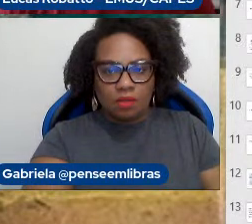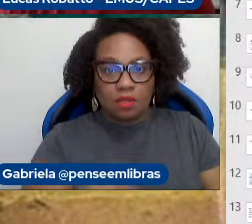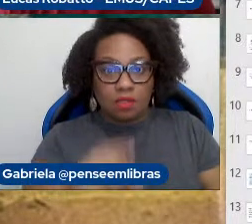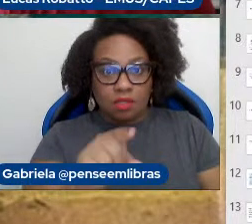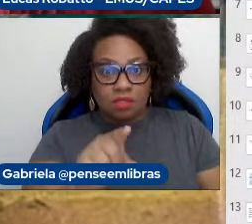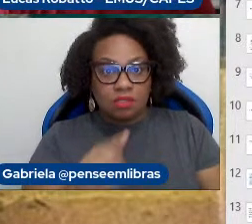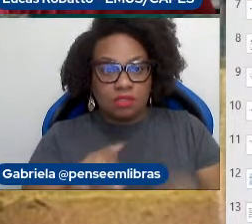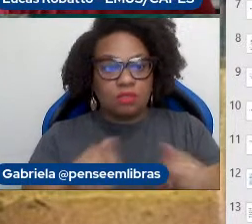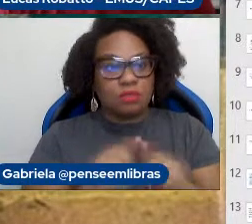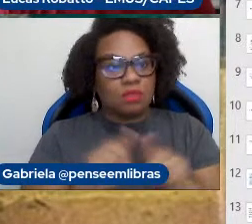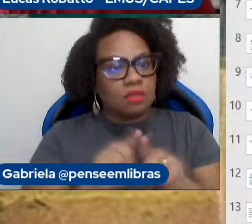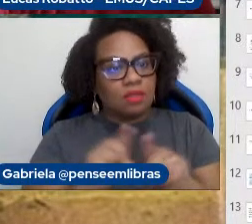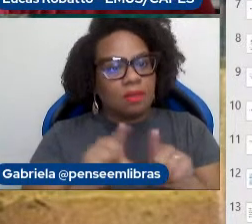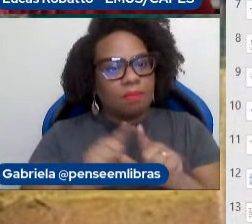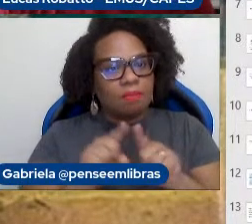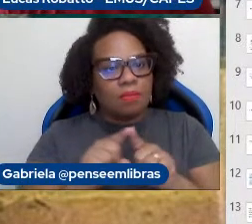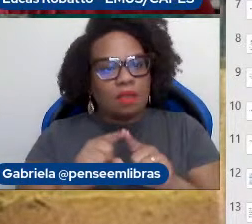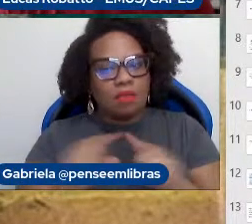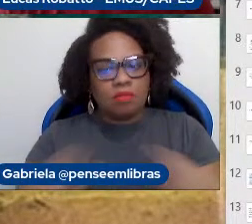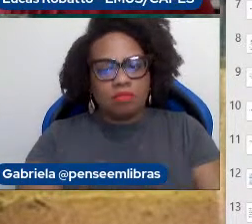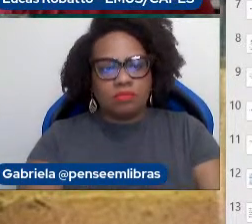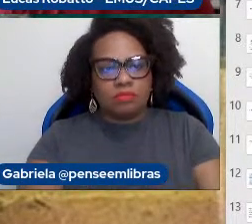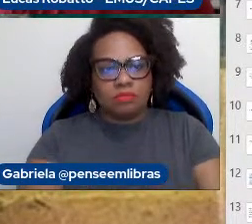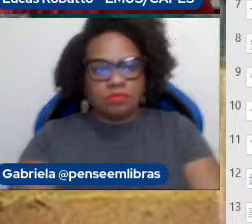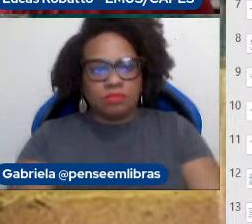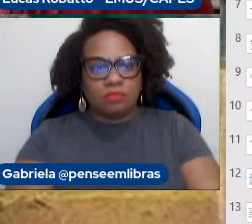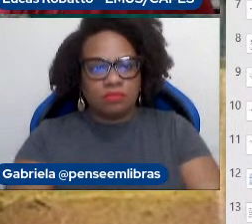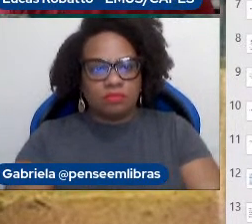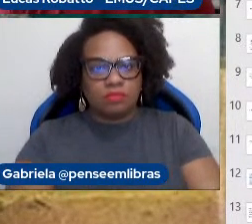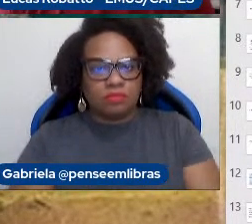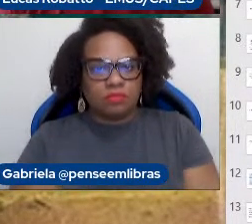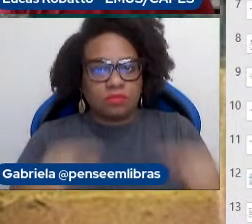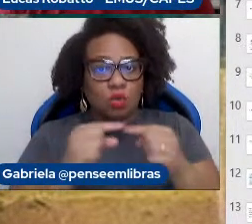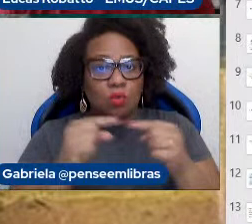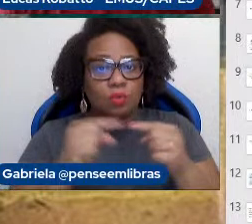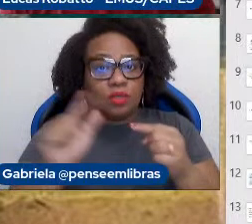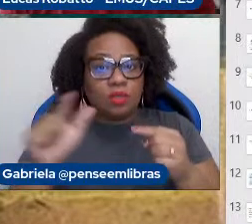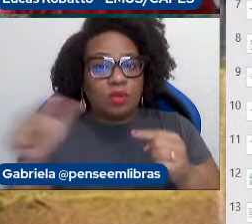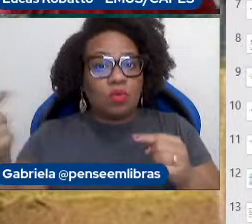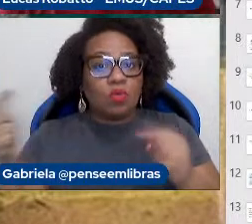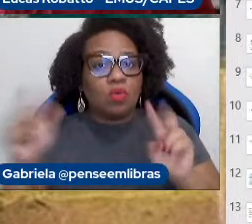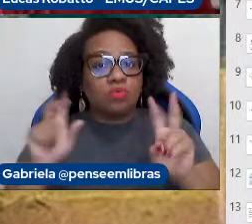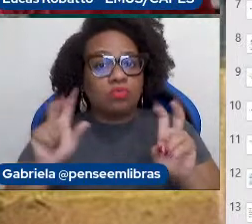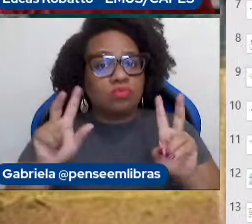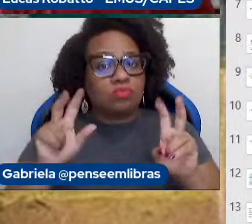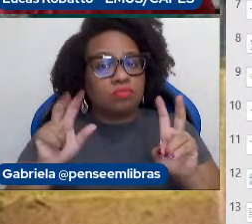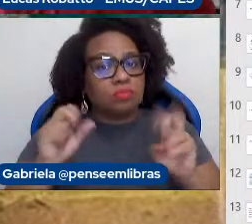sendo associado com outra questão muito forte